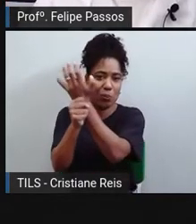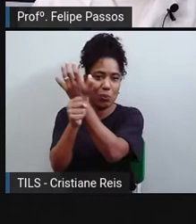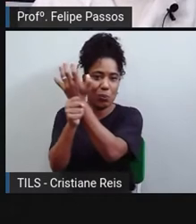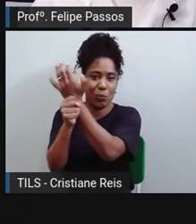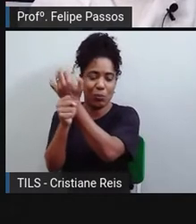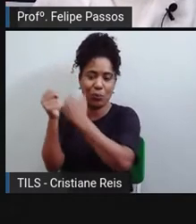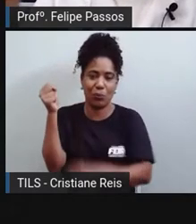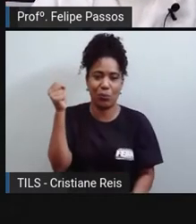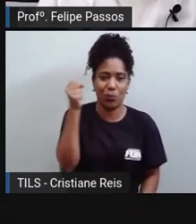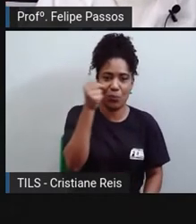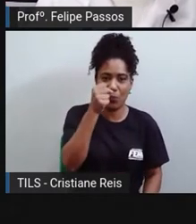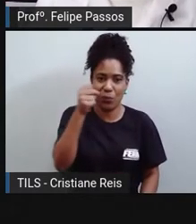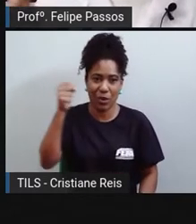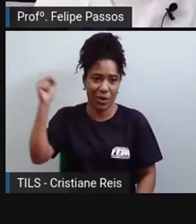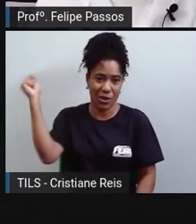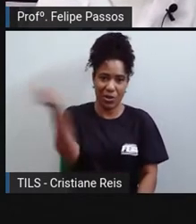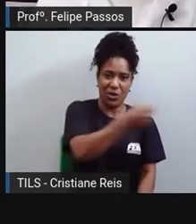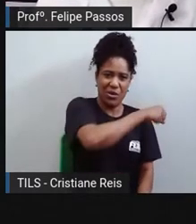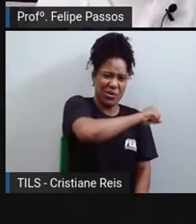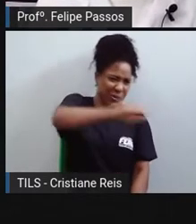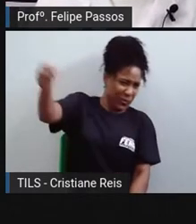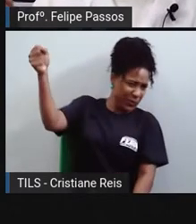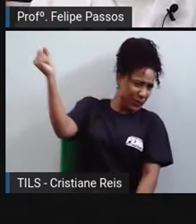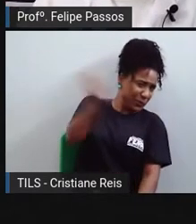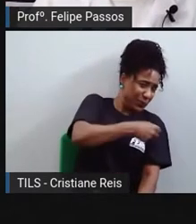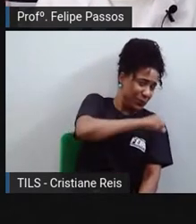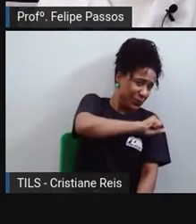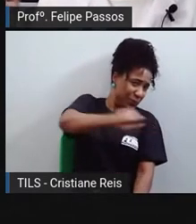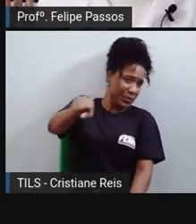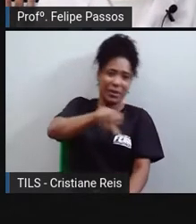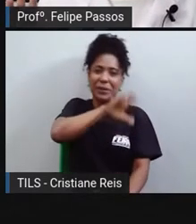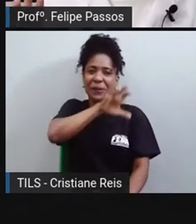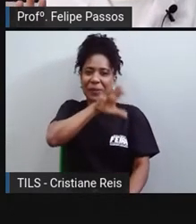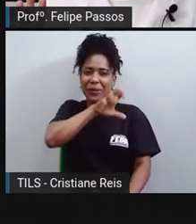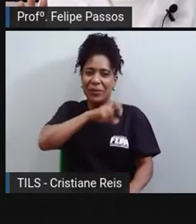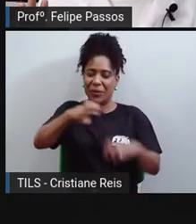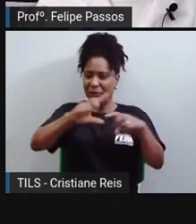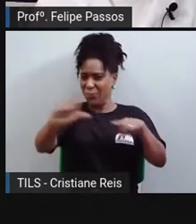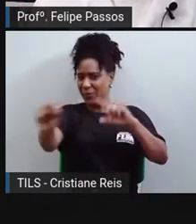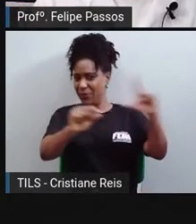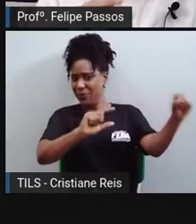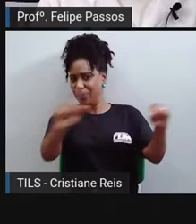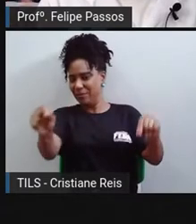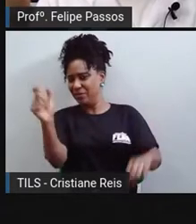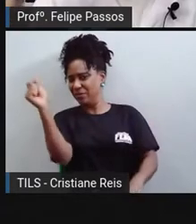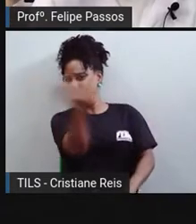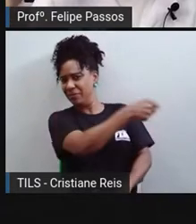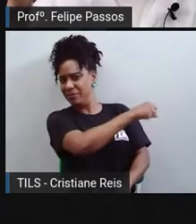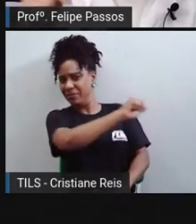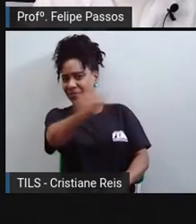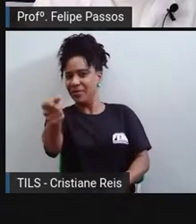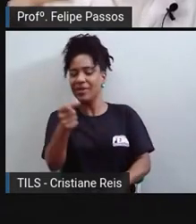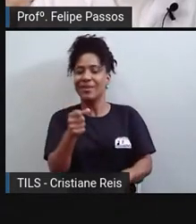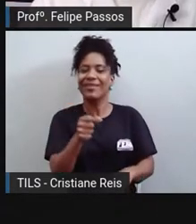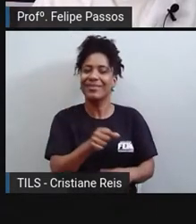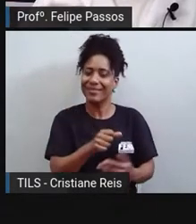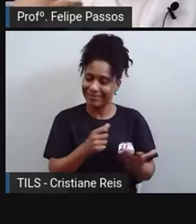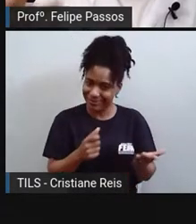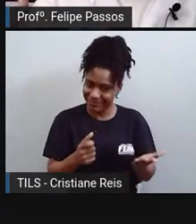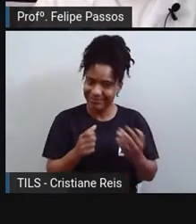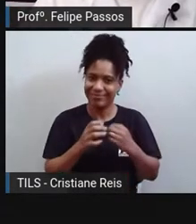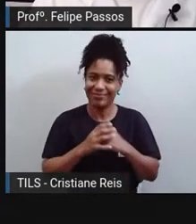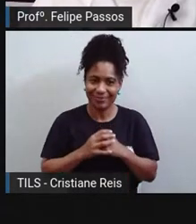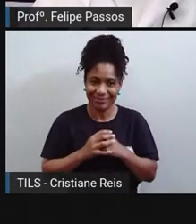pegando fogo, ele é mais agressivo, digamos assim, do que um porrete sozinho. Então, o ser humano lá, das cavernas, ele já